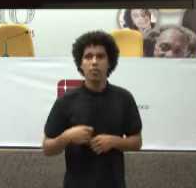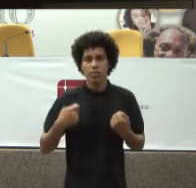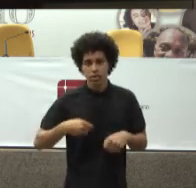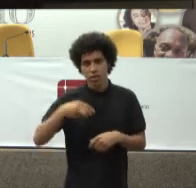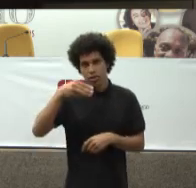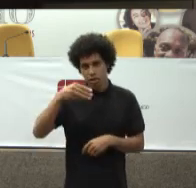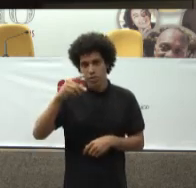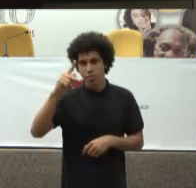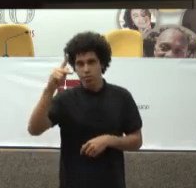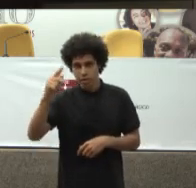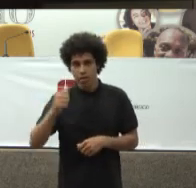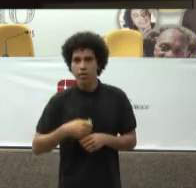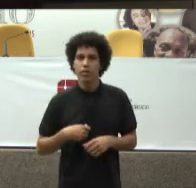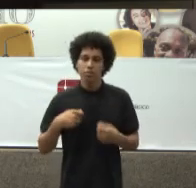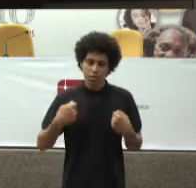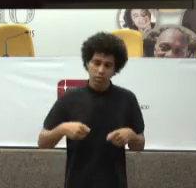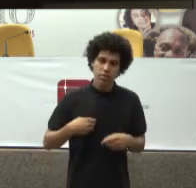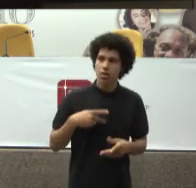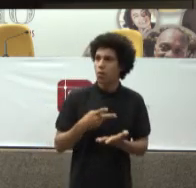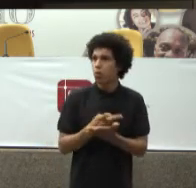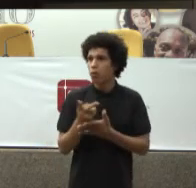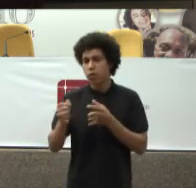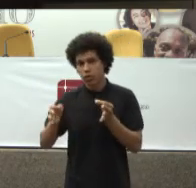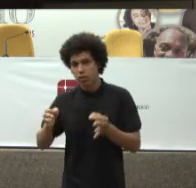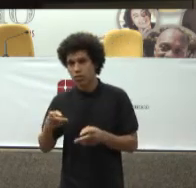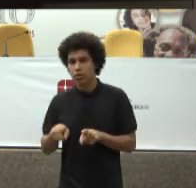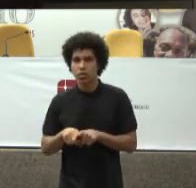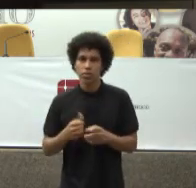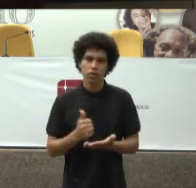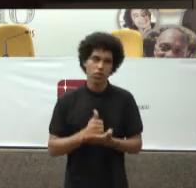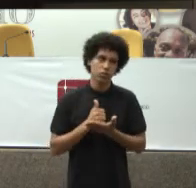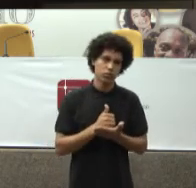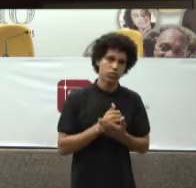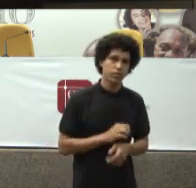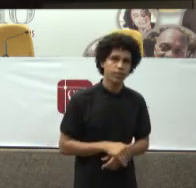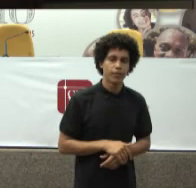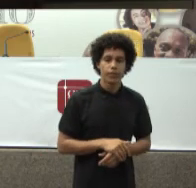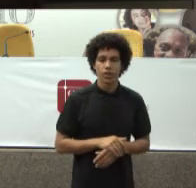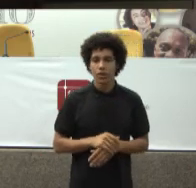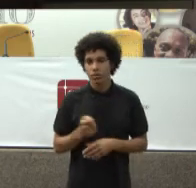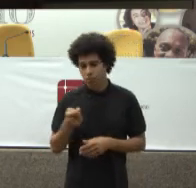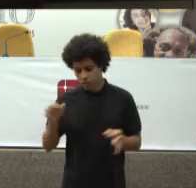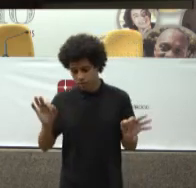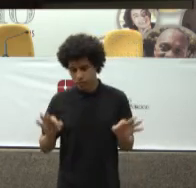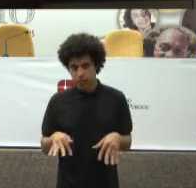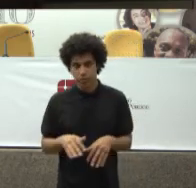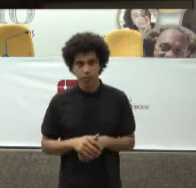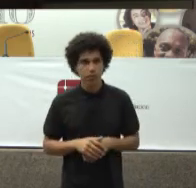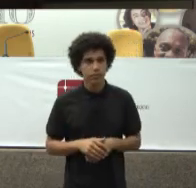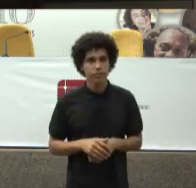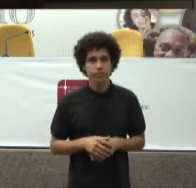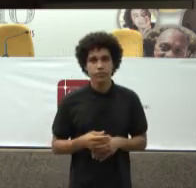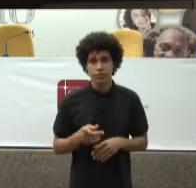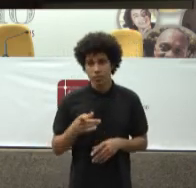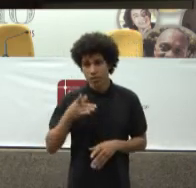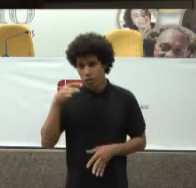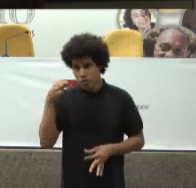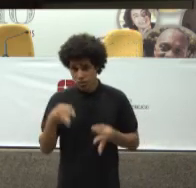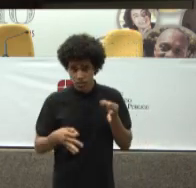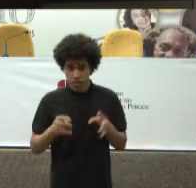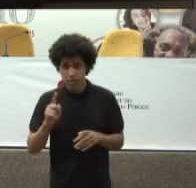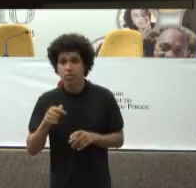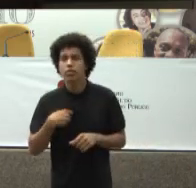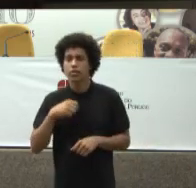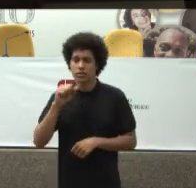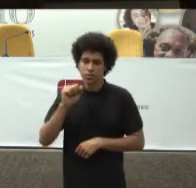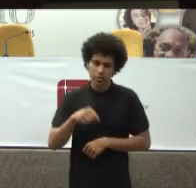precisamos das procuradorias Também Que nos ajudem A conduzir isso melhor Concluindo Senhores Judicialização é sim